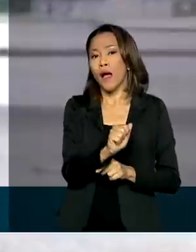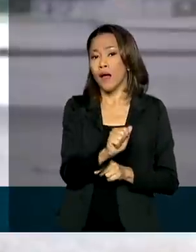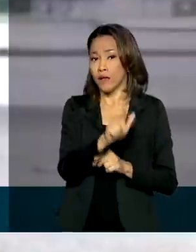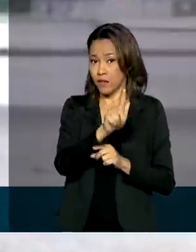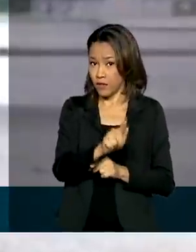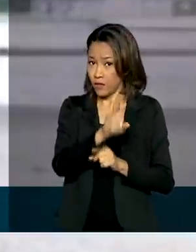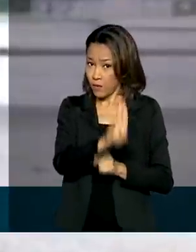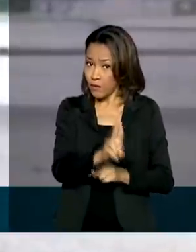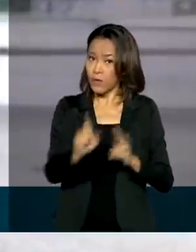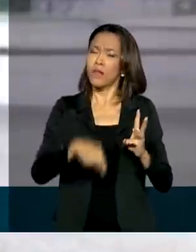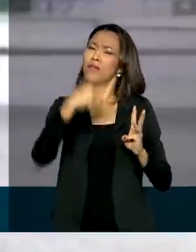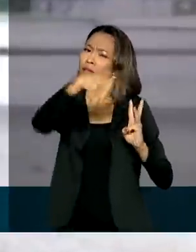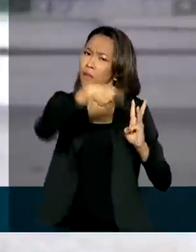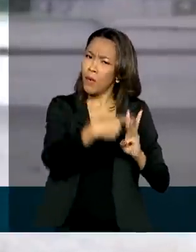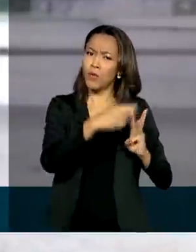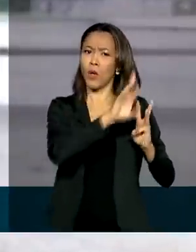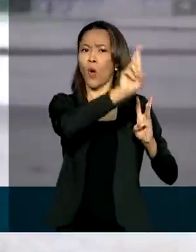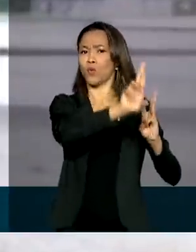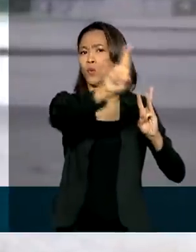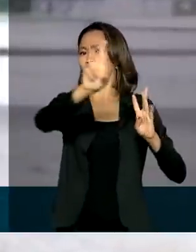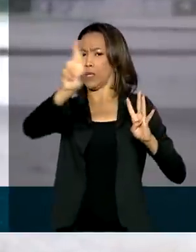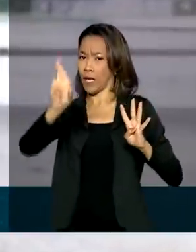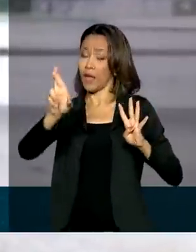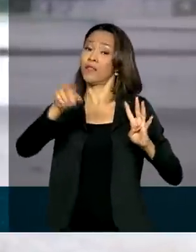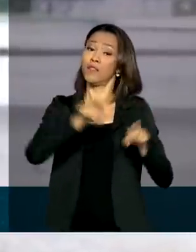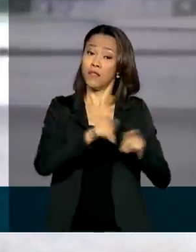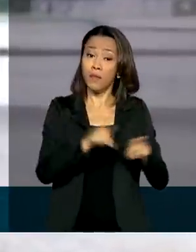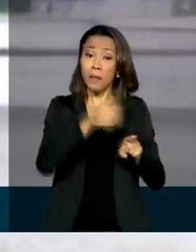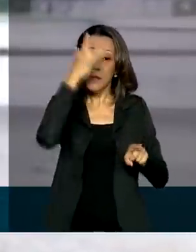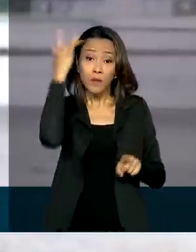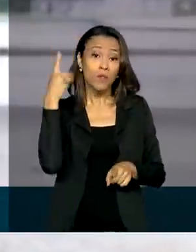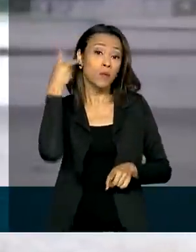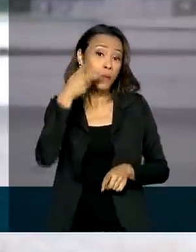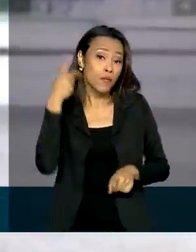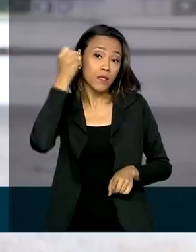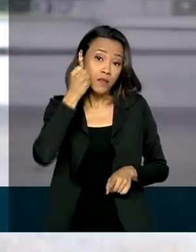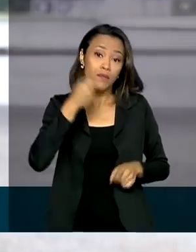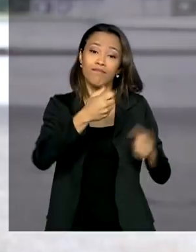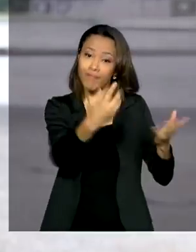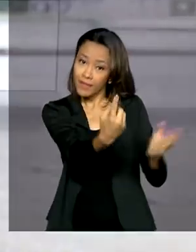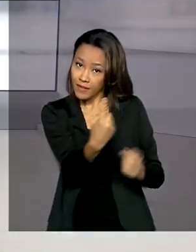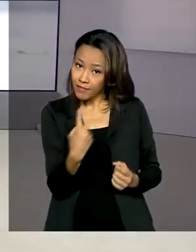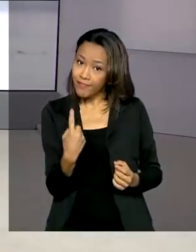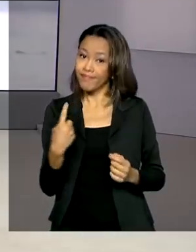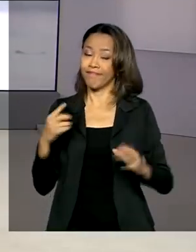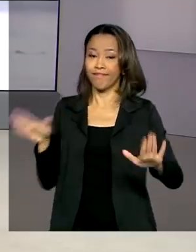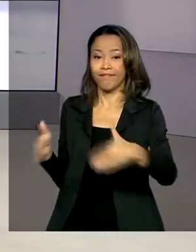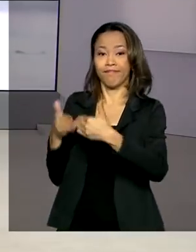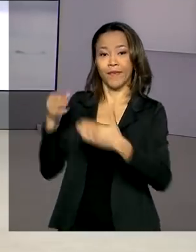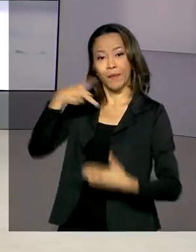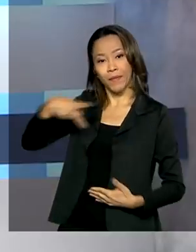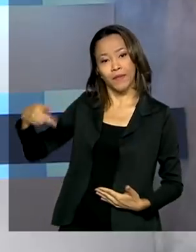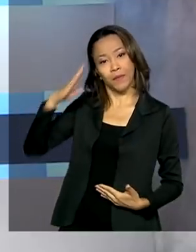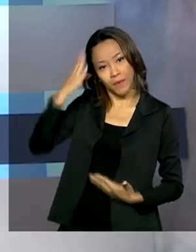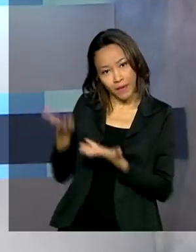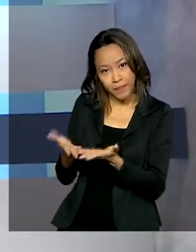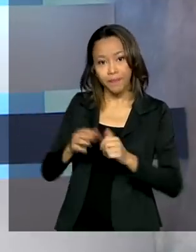outras autoridades e também políticos serão recebidos pelo presidente Jair Bolsonaro. Manuela, com você. Muito obrigada, Selma.